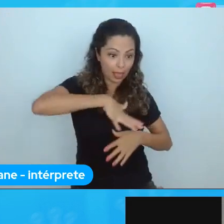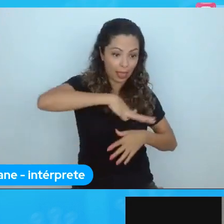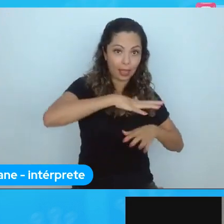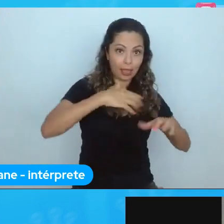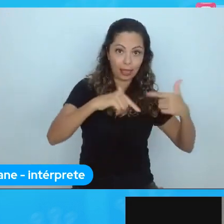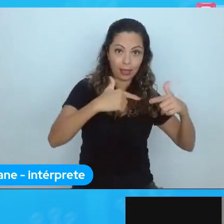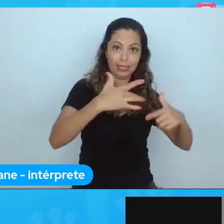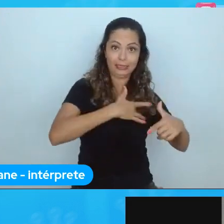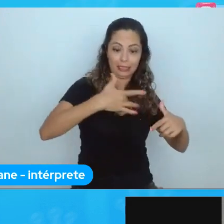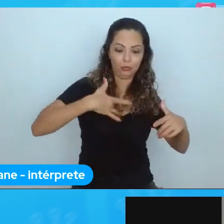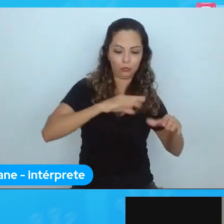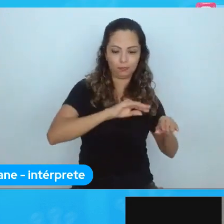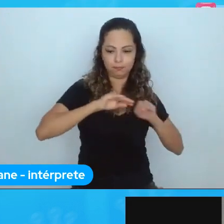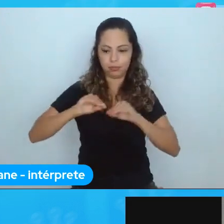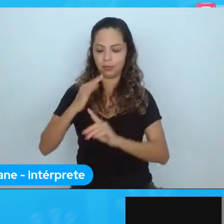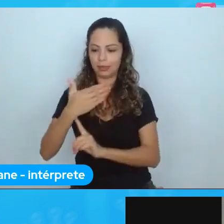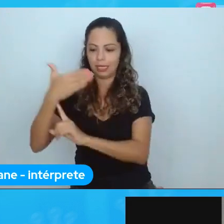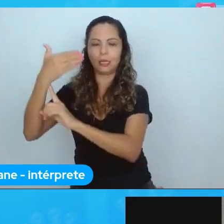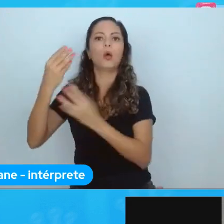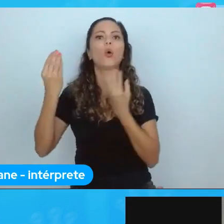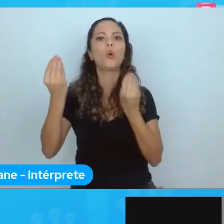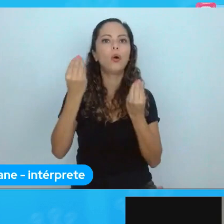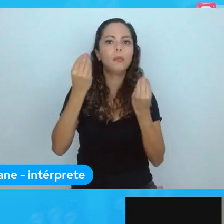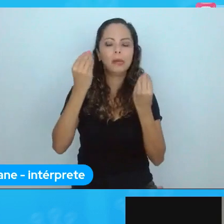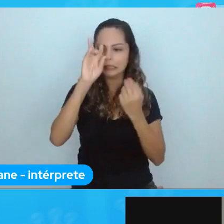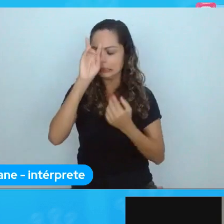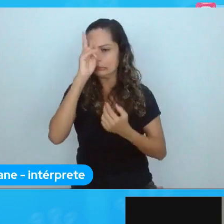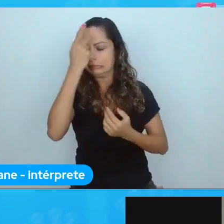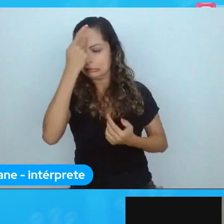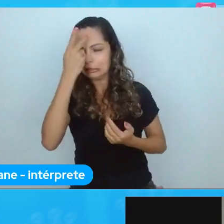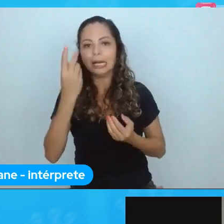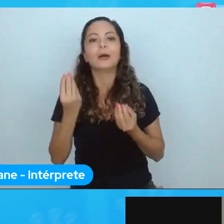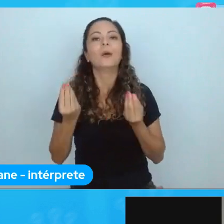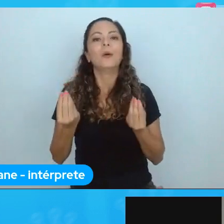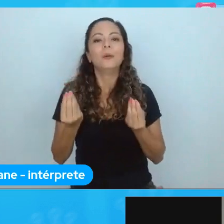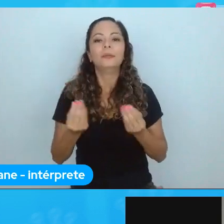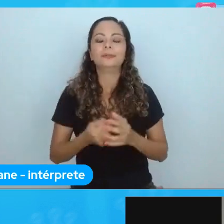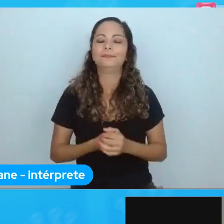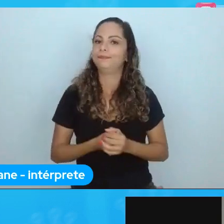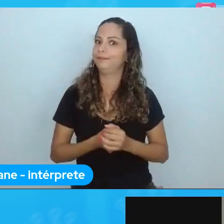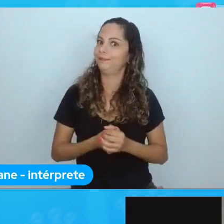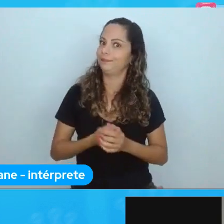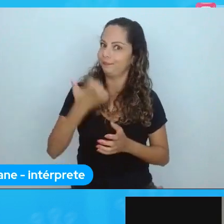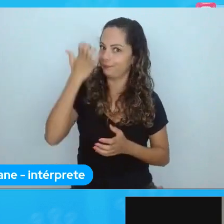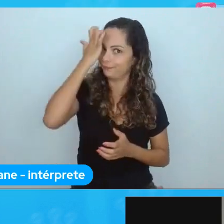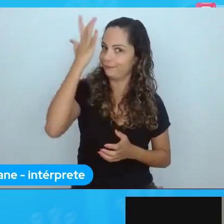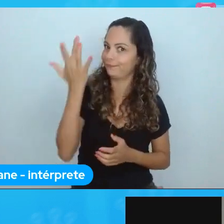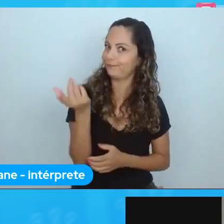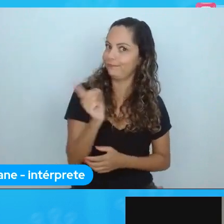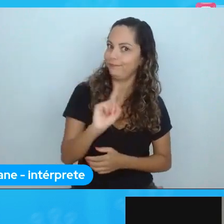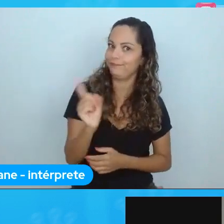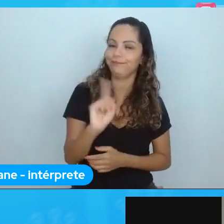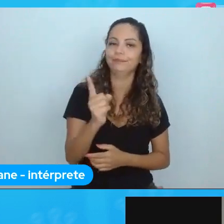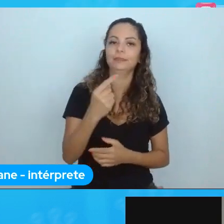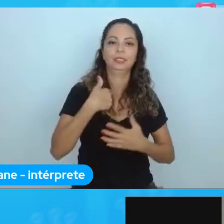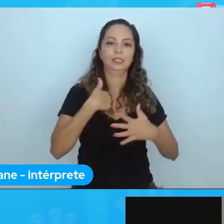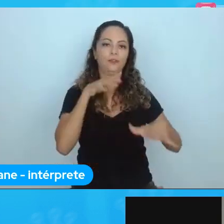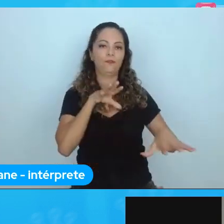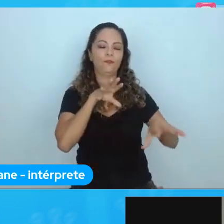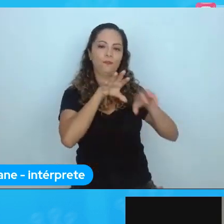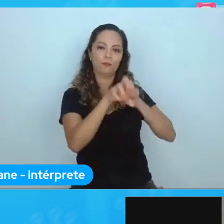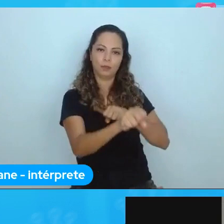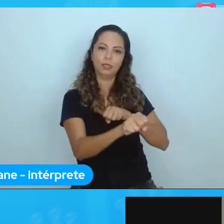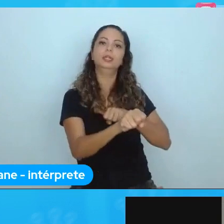Nossa, foi difícil, não foi fácil. Eu me formei num ano, fui trabalhar, fui ser